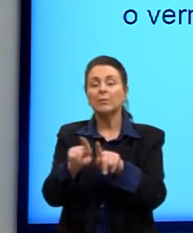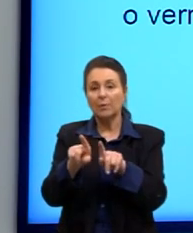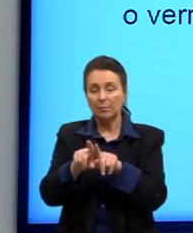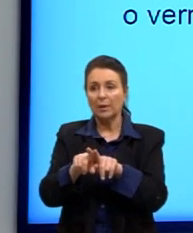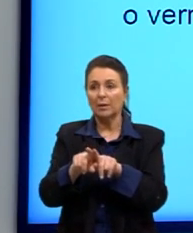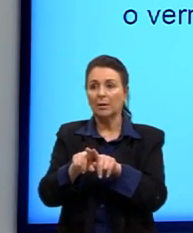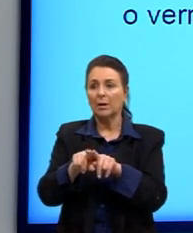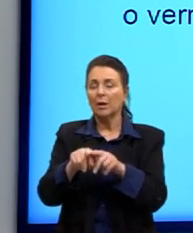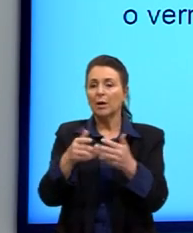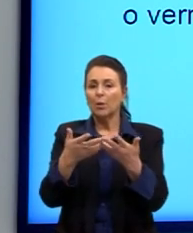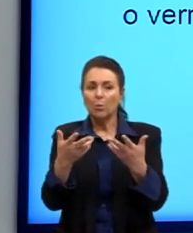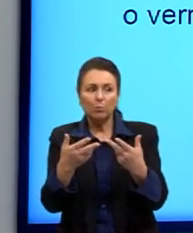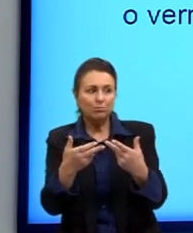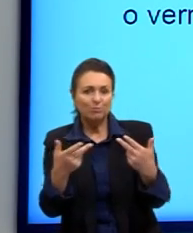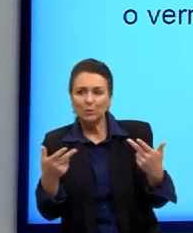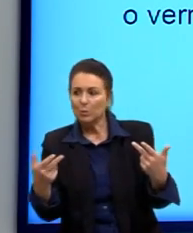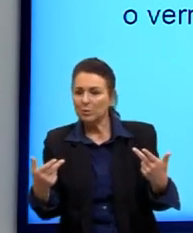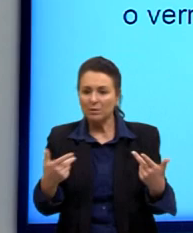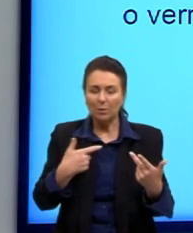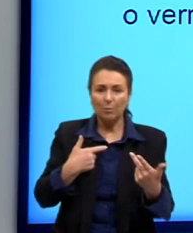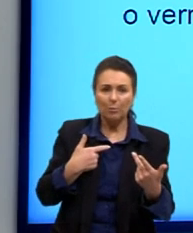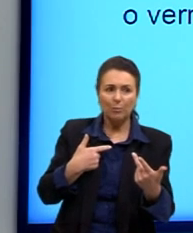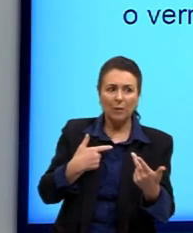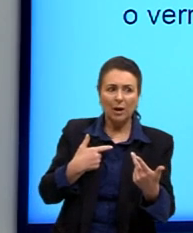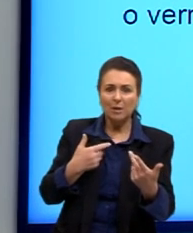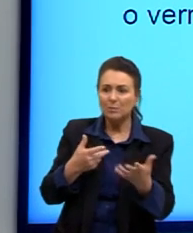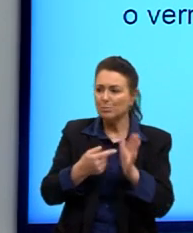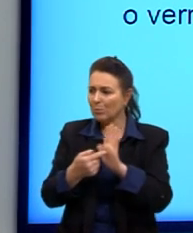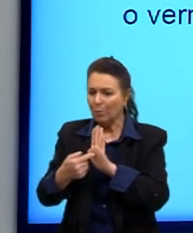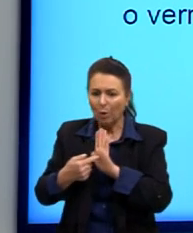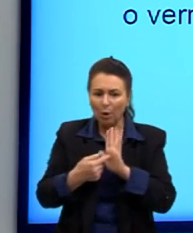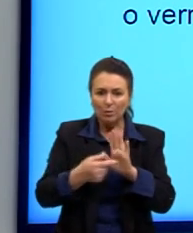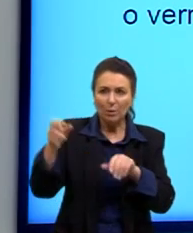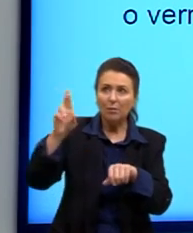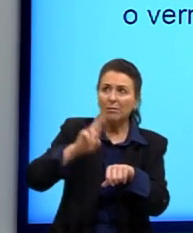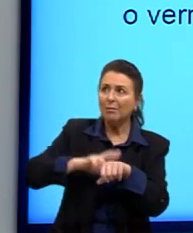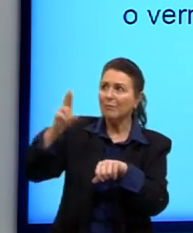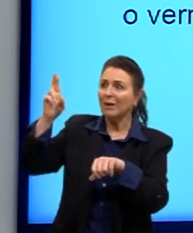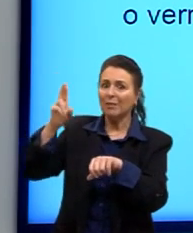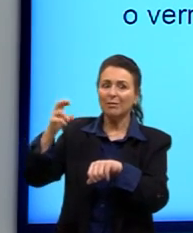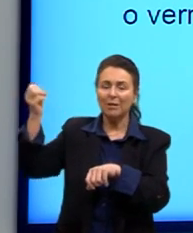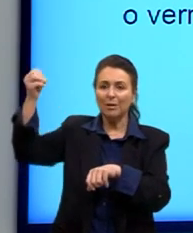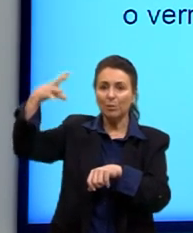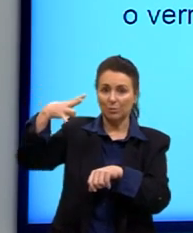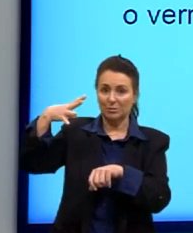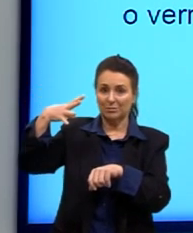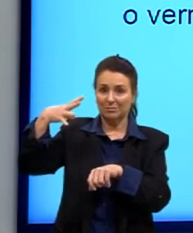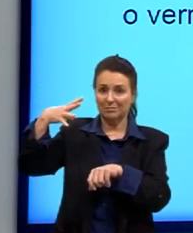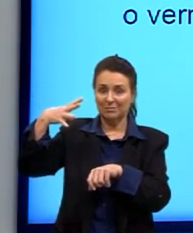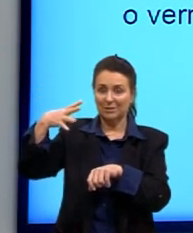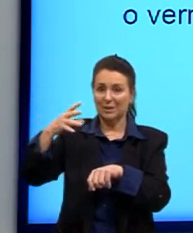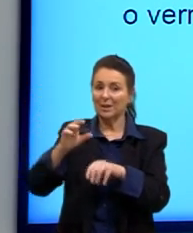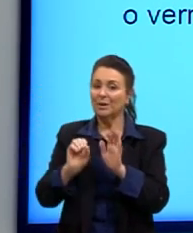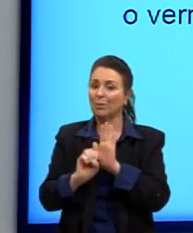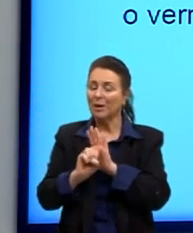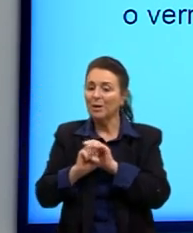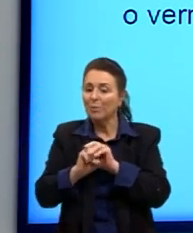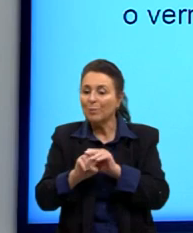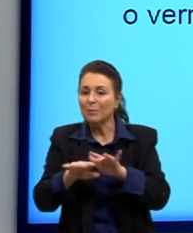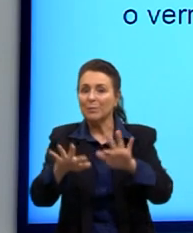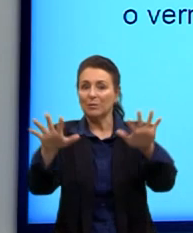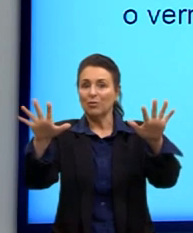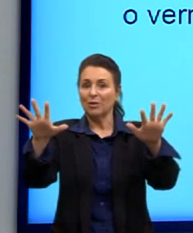nos rodeiam, refletem luz melhor do que a emitem. Como assim?